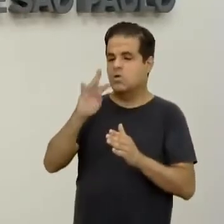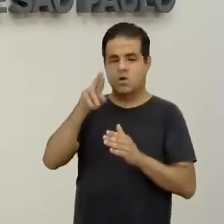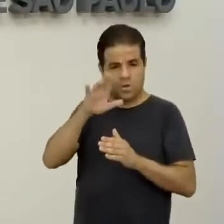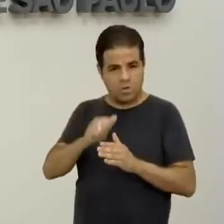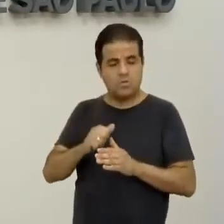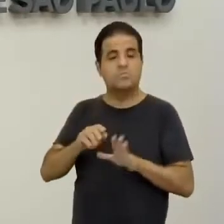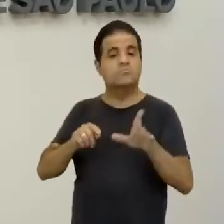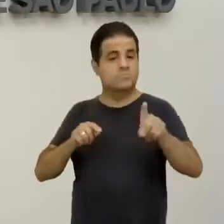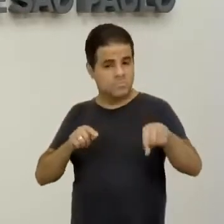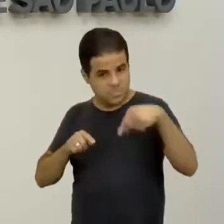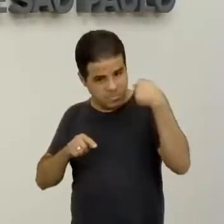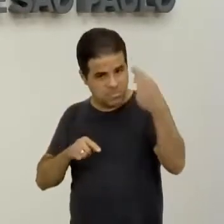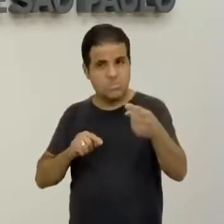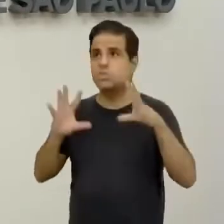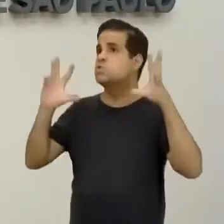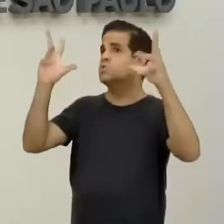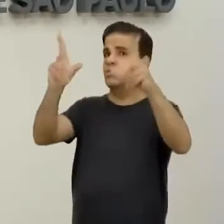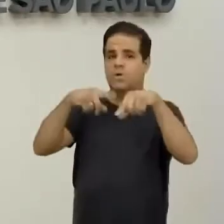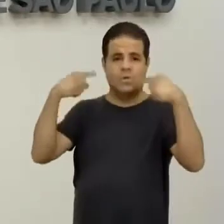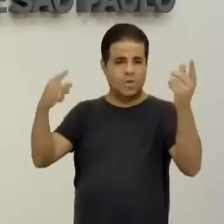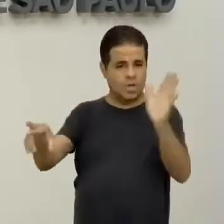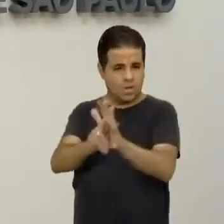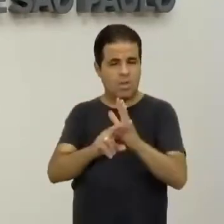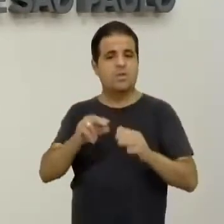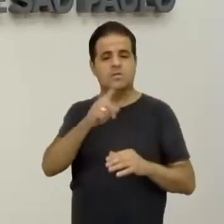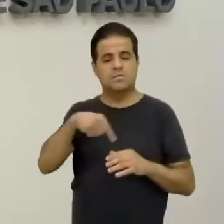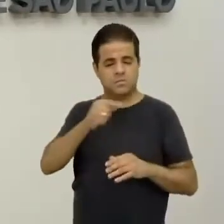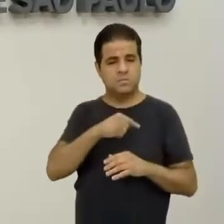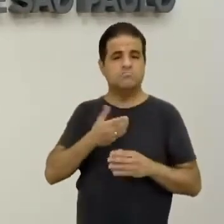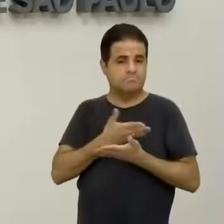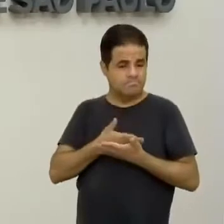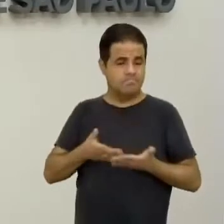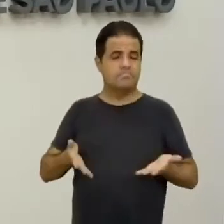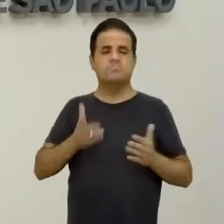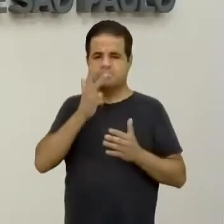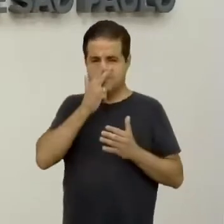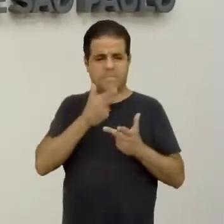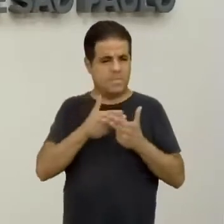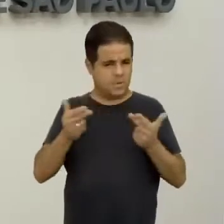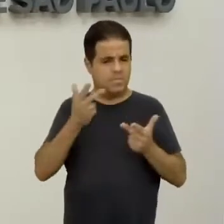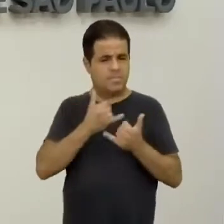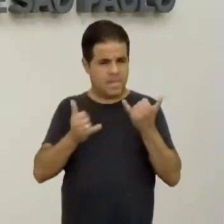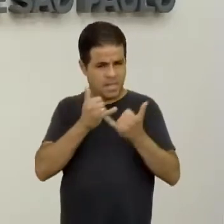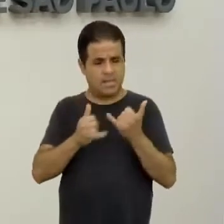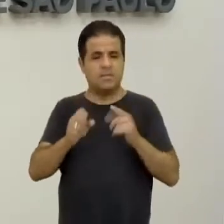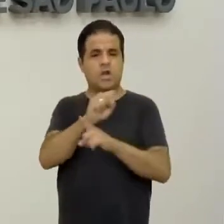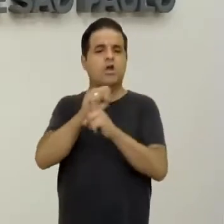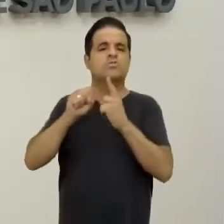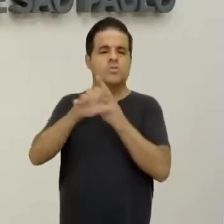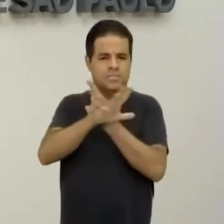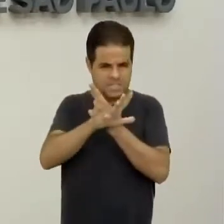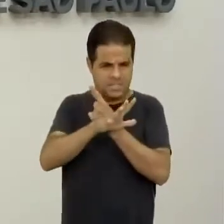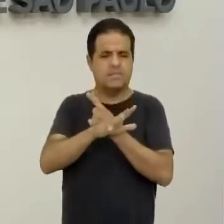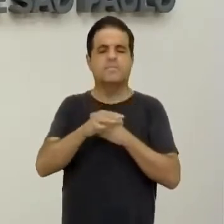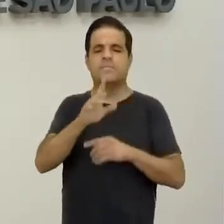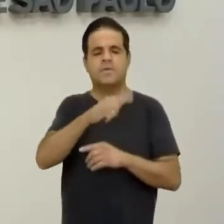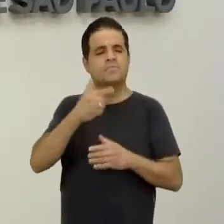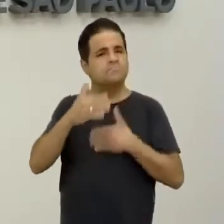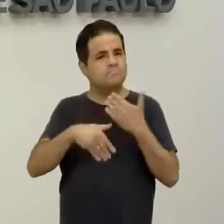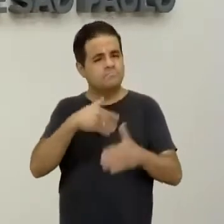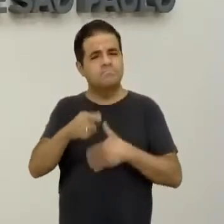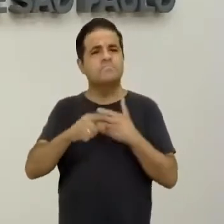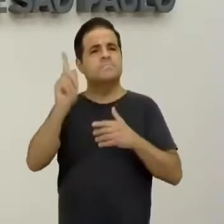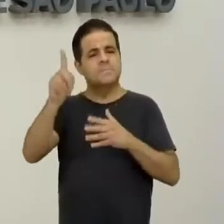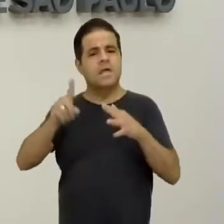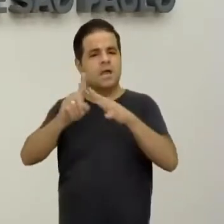governo de Dutra. Logo, tudo aquilo que representasse algo parecido com o socialismo, começou a